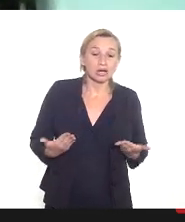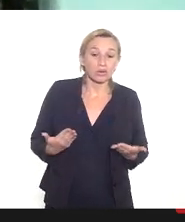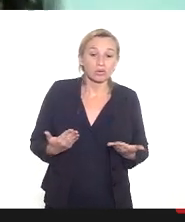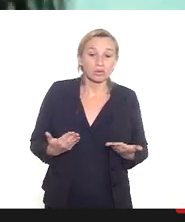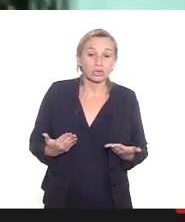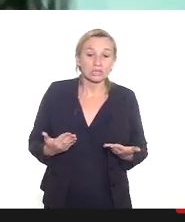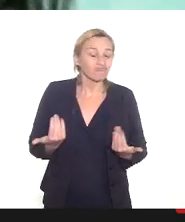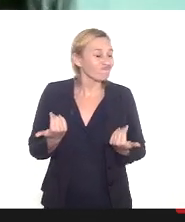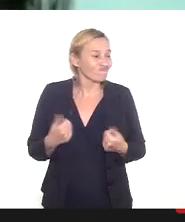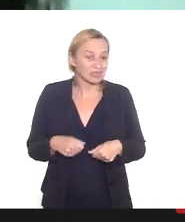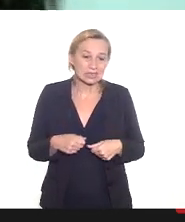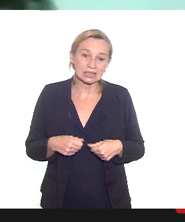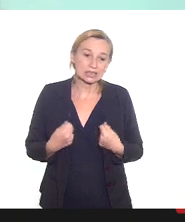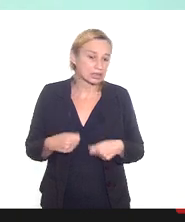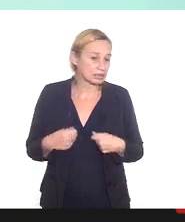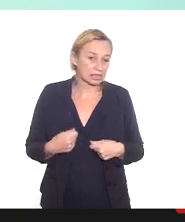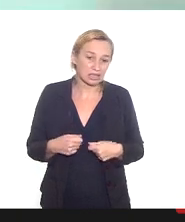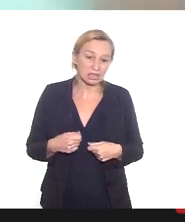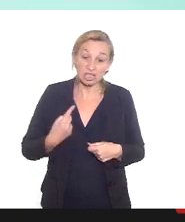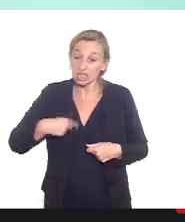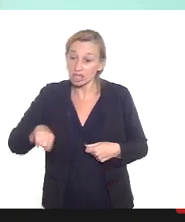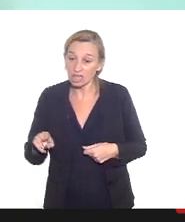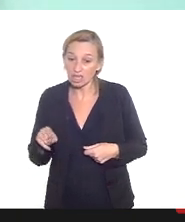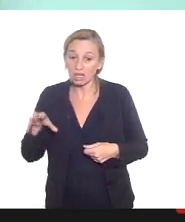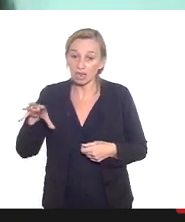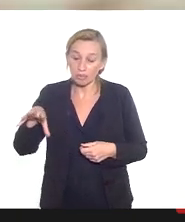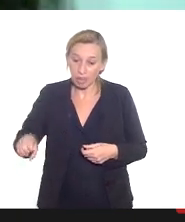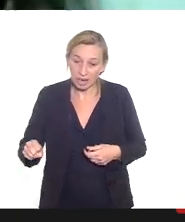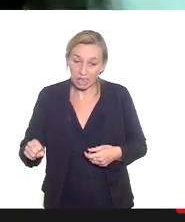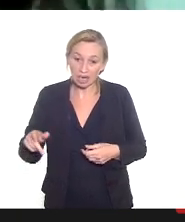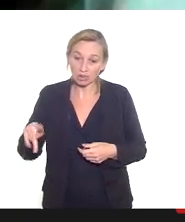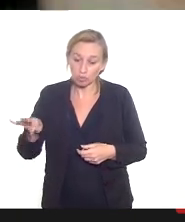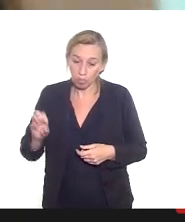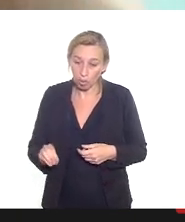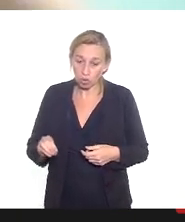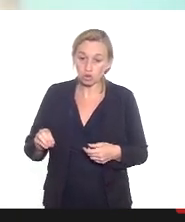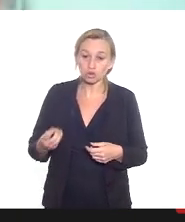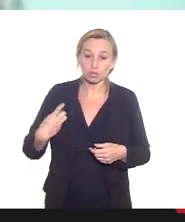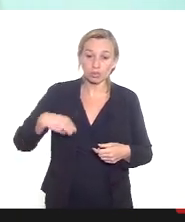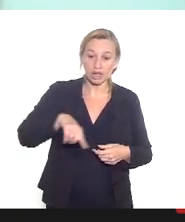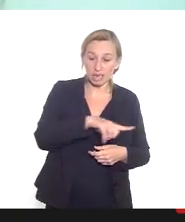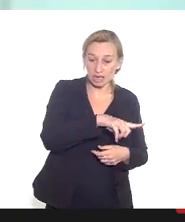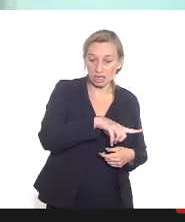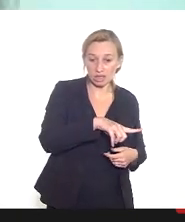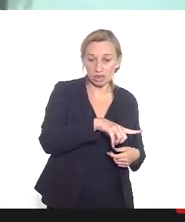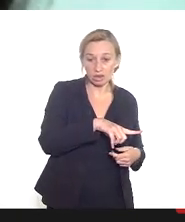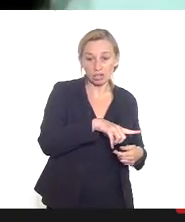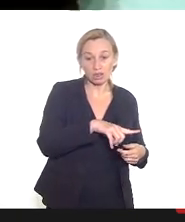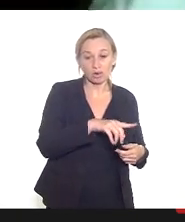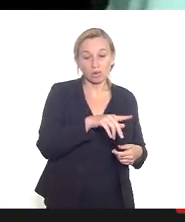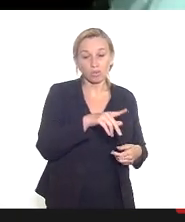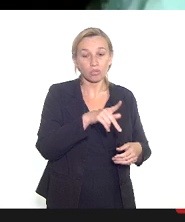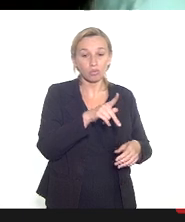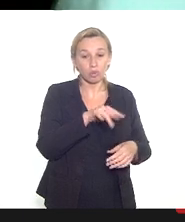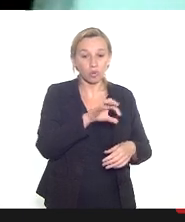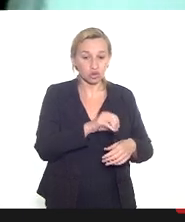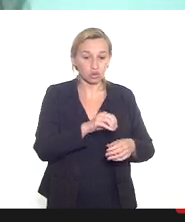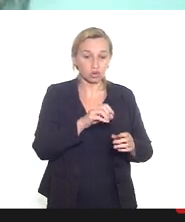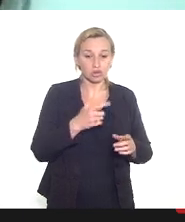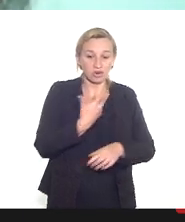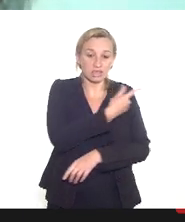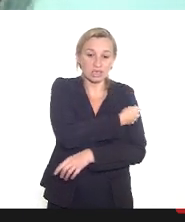não necessita ir numa unidade pegar o termo para ir enfim em algum polo de vacinação